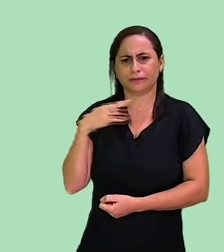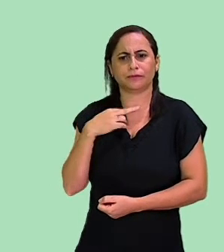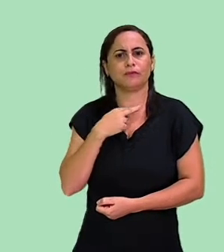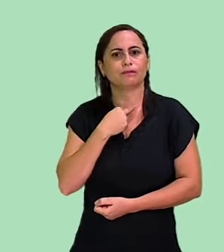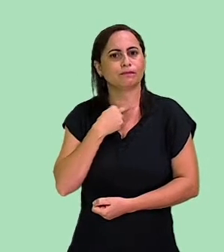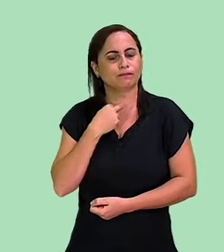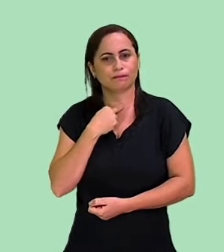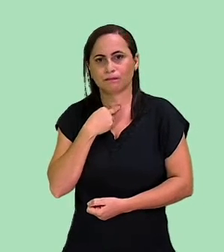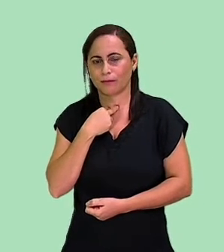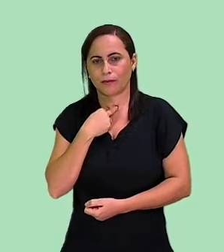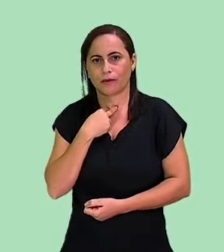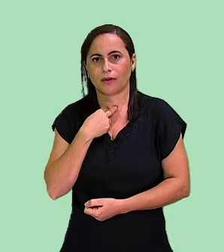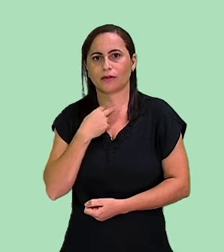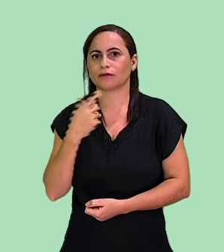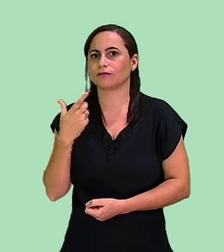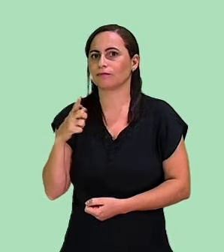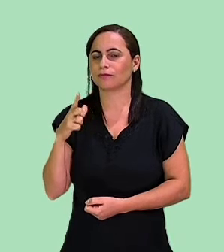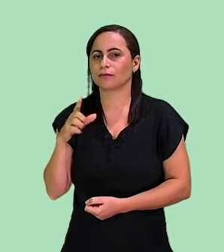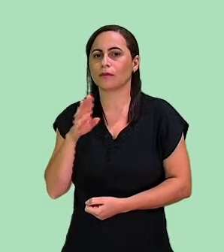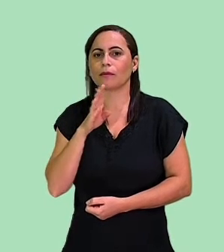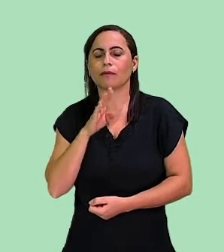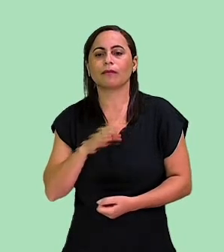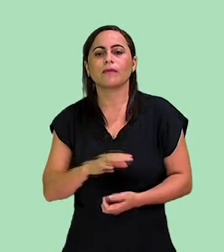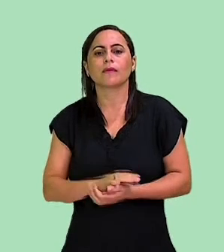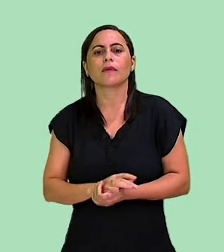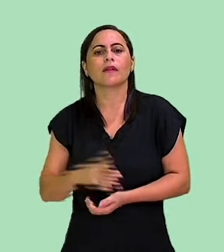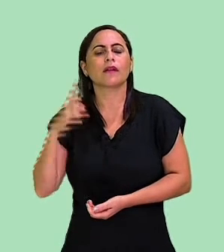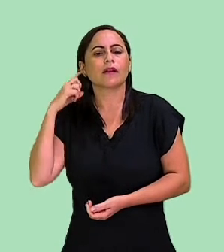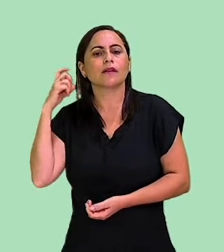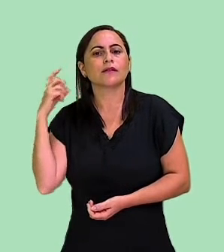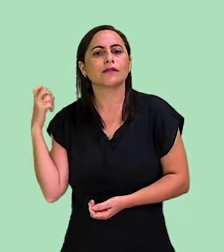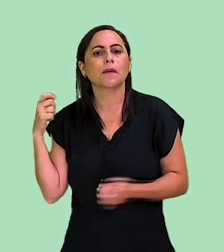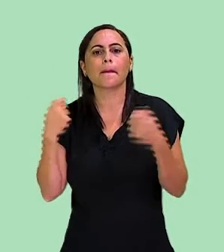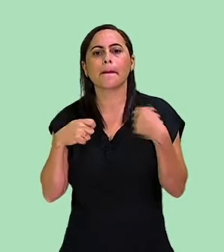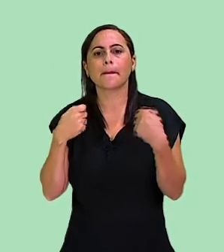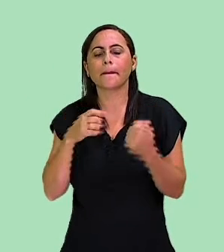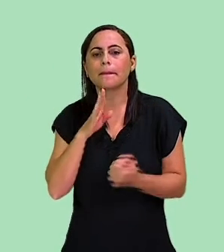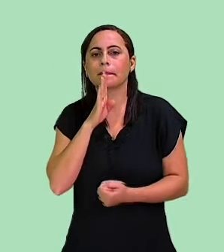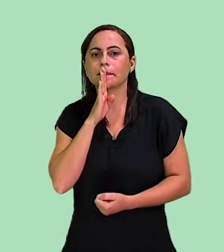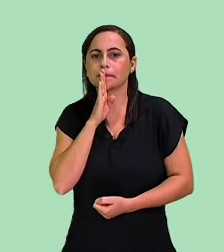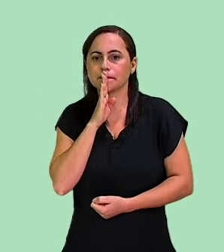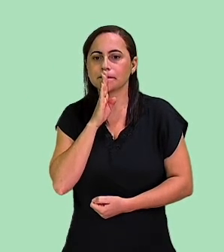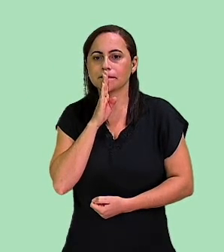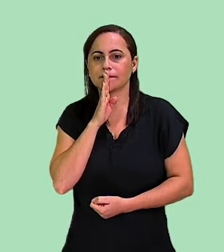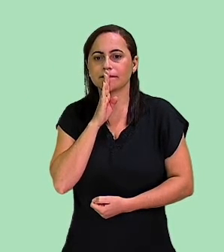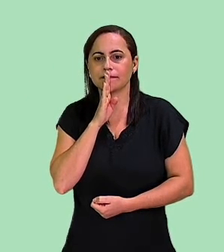Não tem som. Mas quer dizer que tem que ficarmos em silêncio.